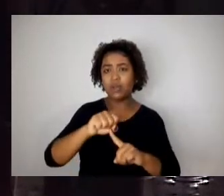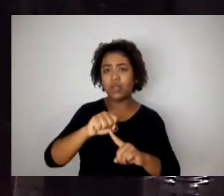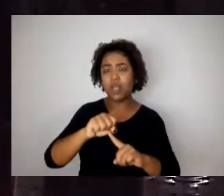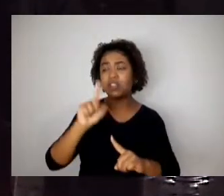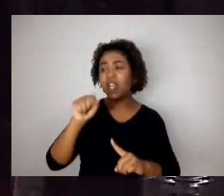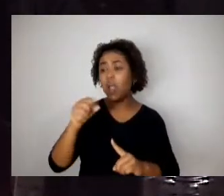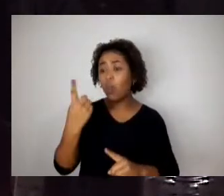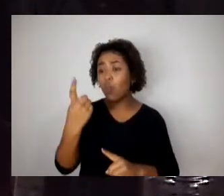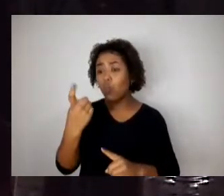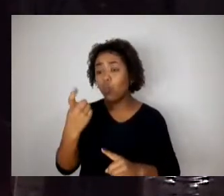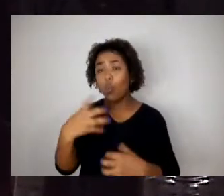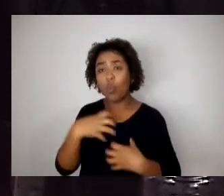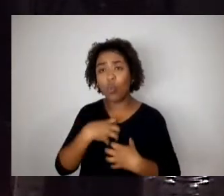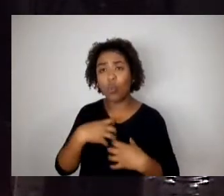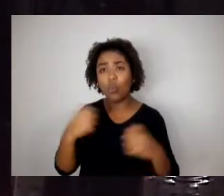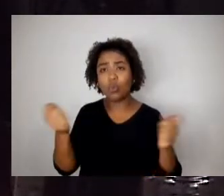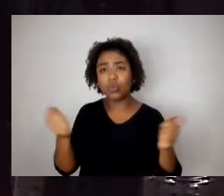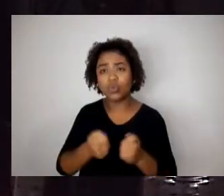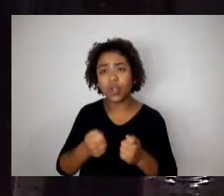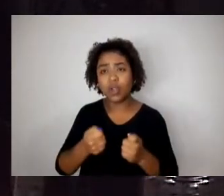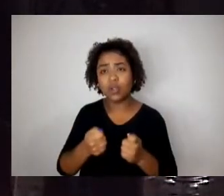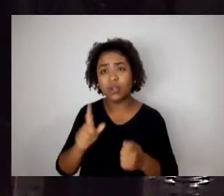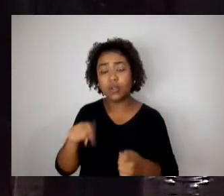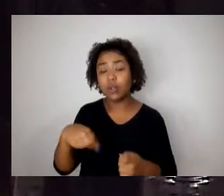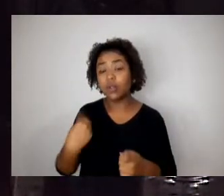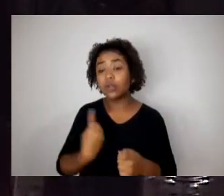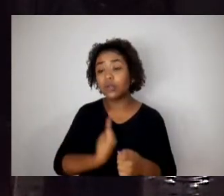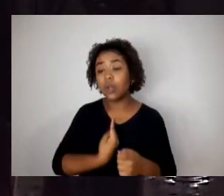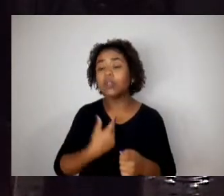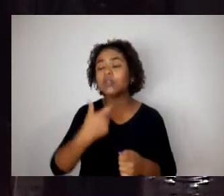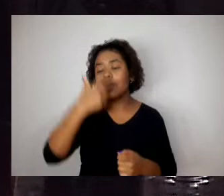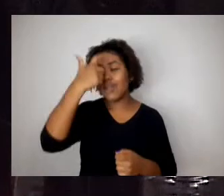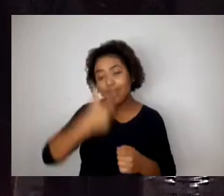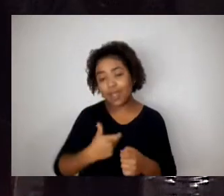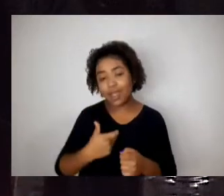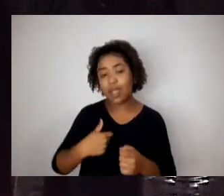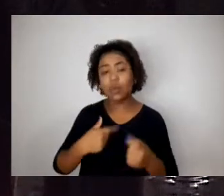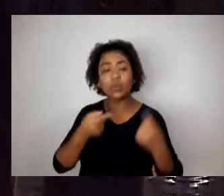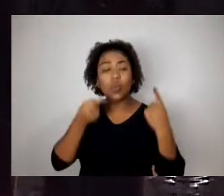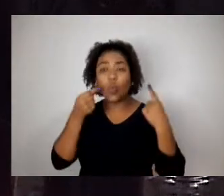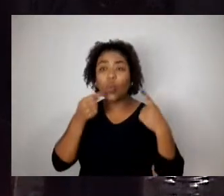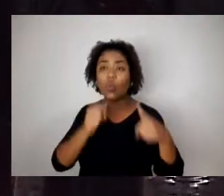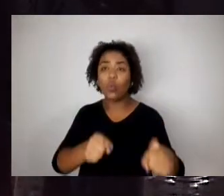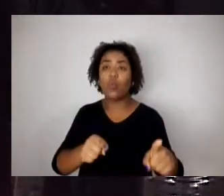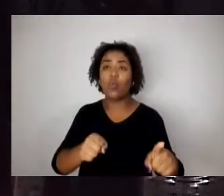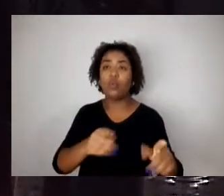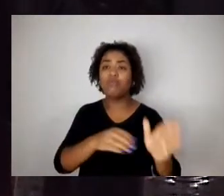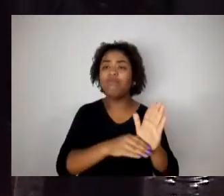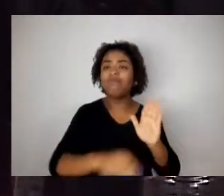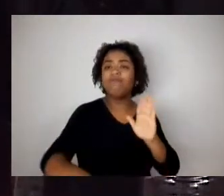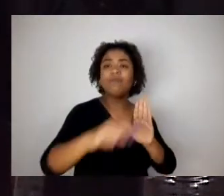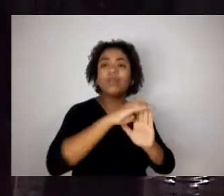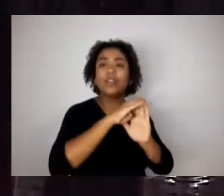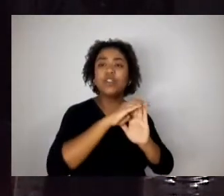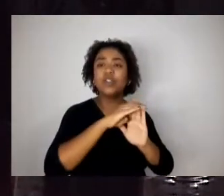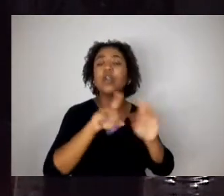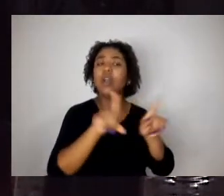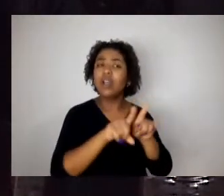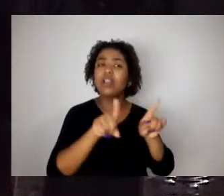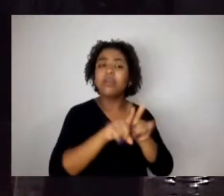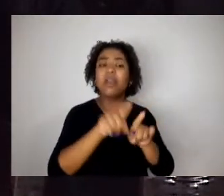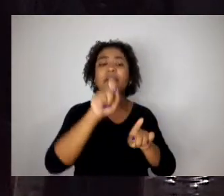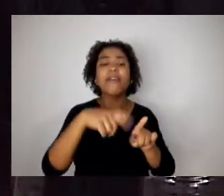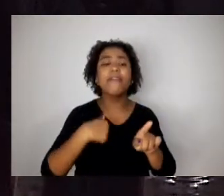Então, nós estamos nos colocando, eu me coloco, contra os excessos e contra quem quer colocar a guela abaixo uma